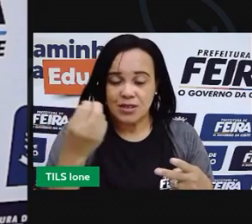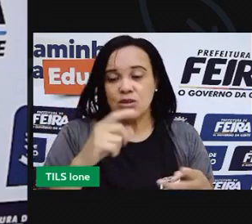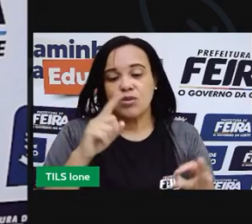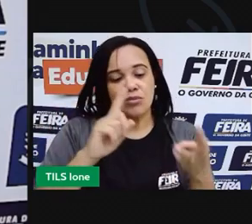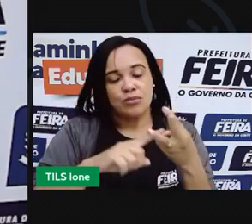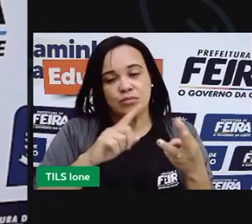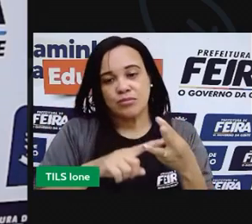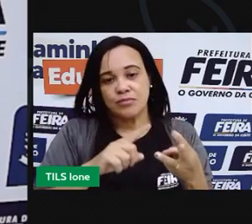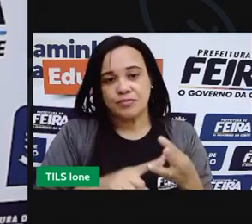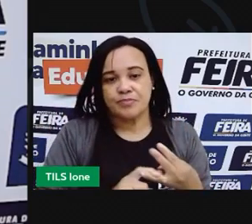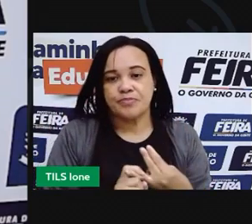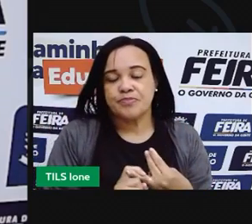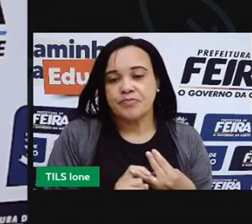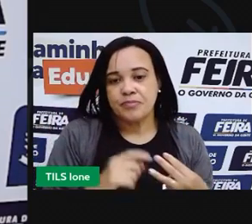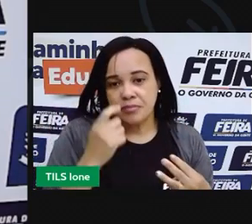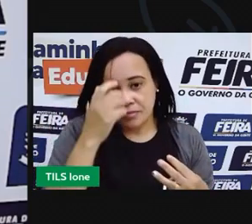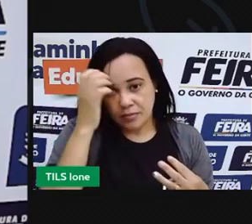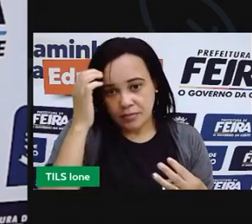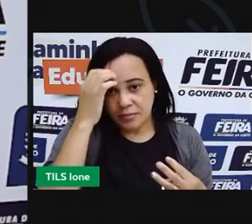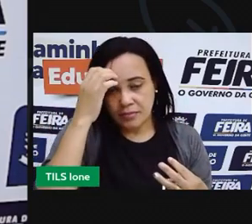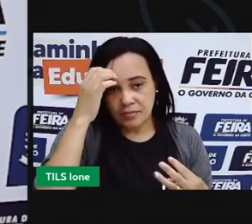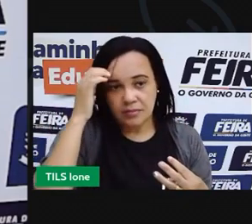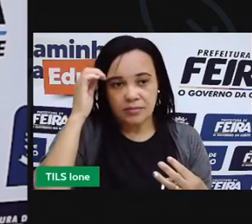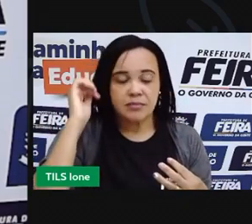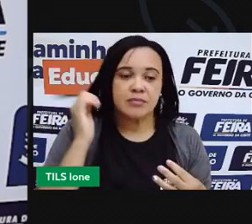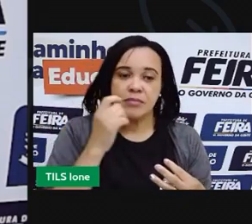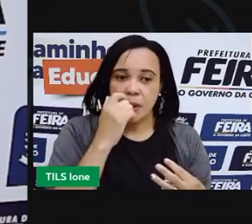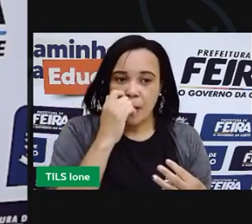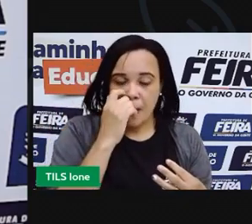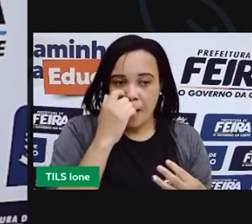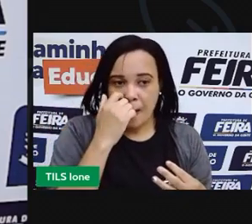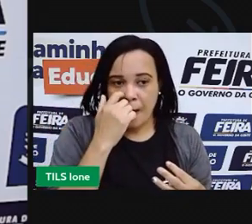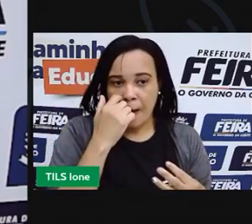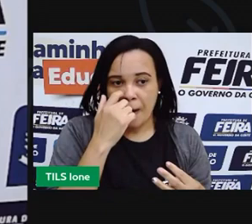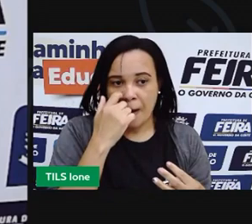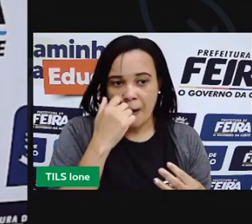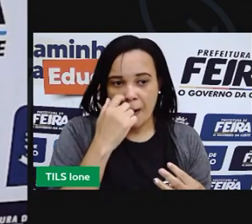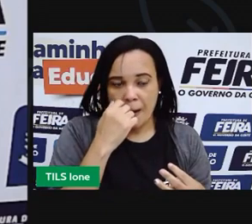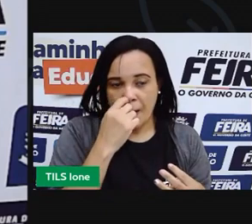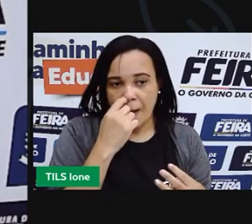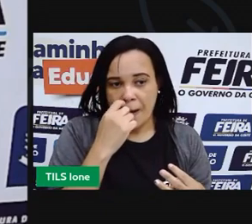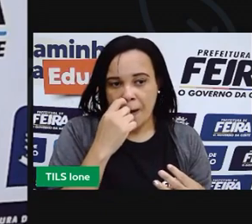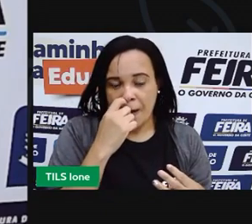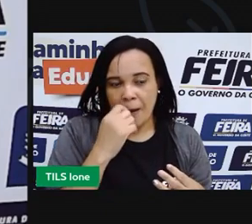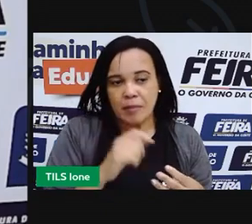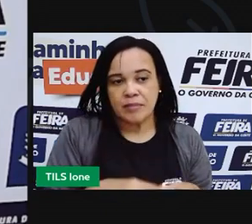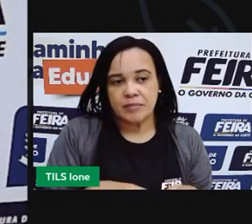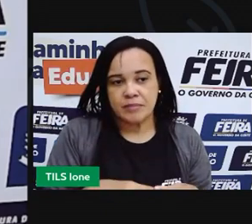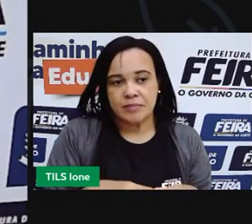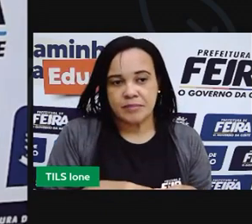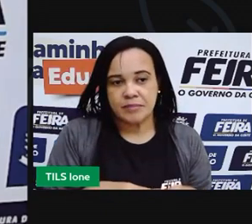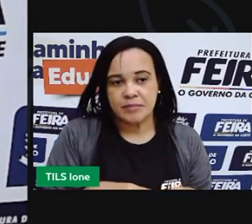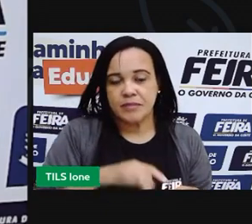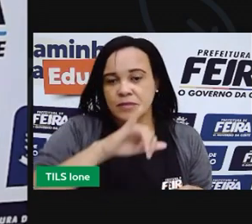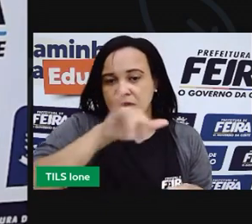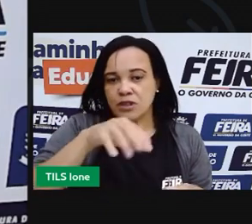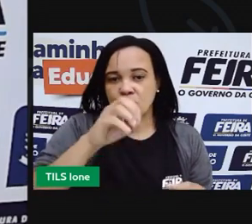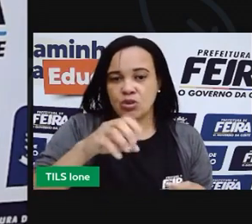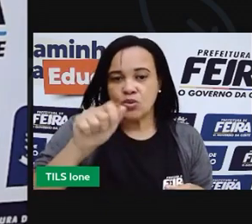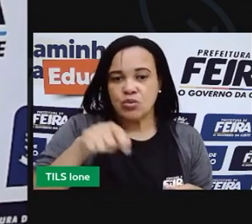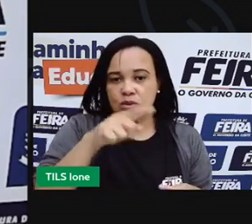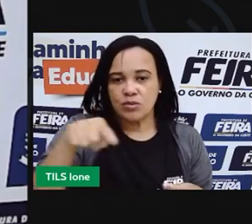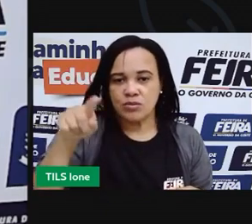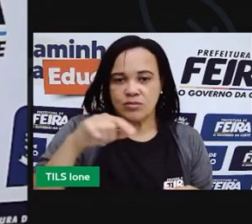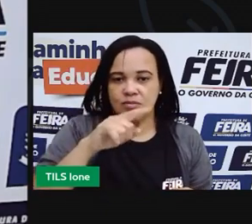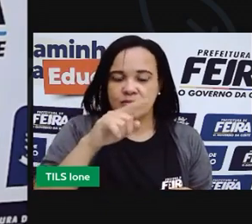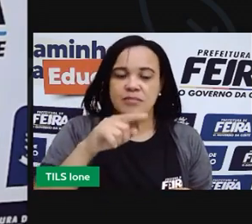Chegou um momento que eles já estavam crescidos e eles decidiram sair da casa da mãe. Então, eles